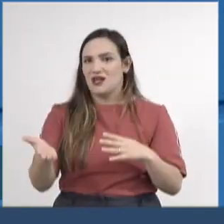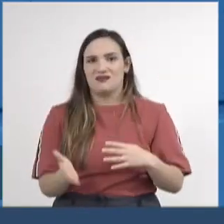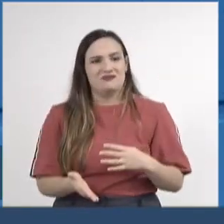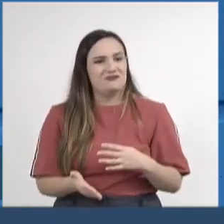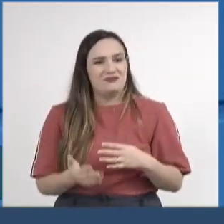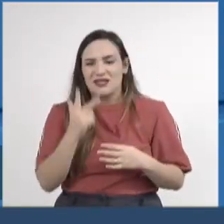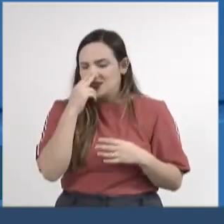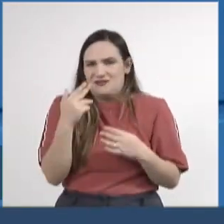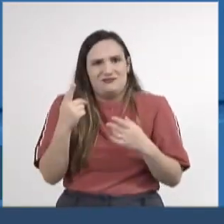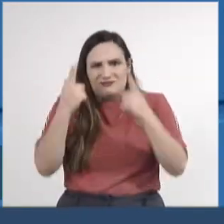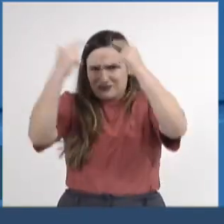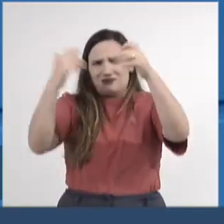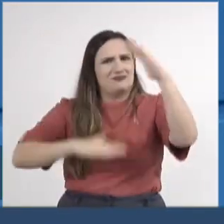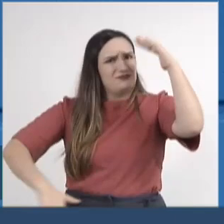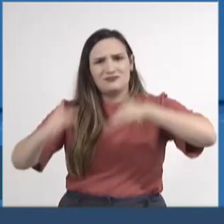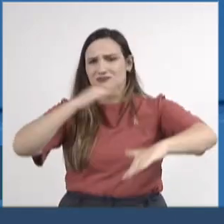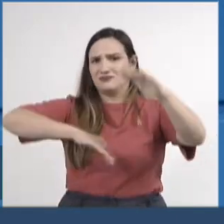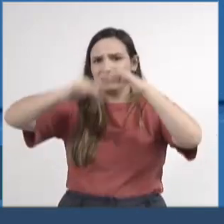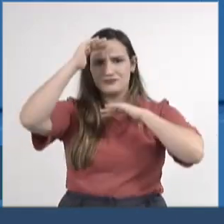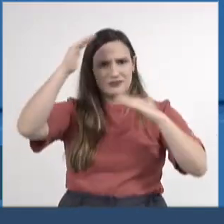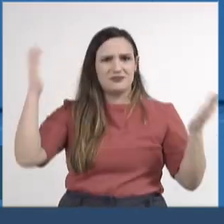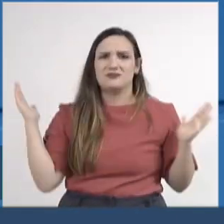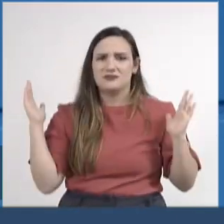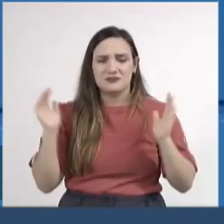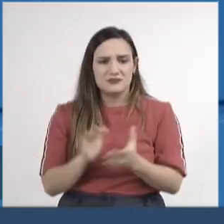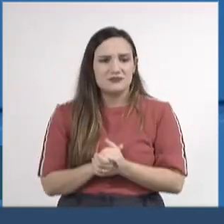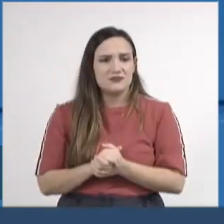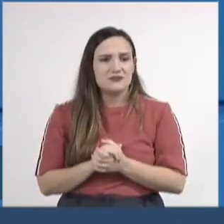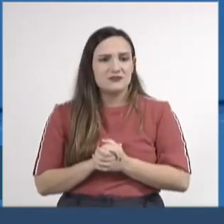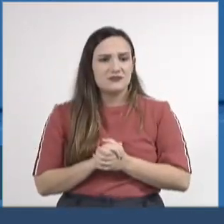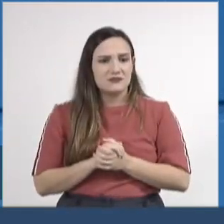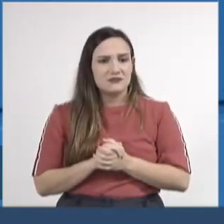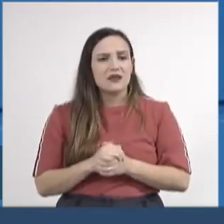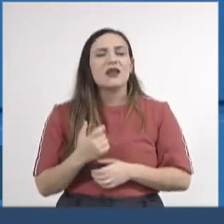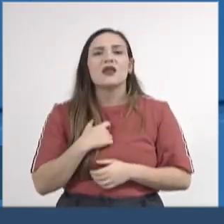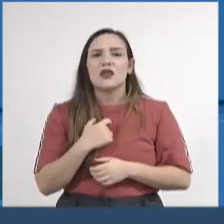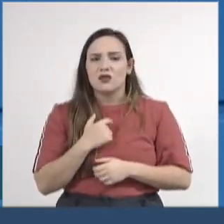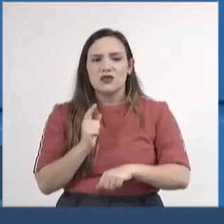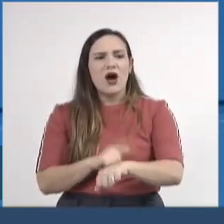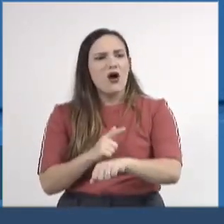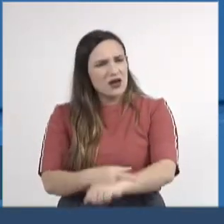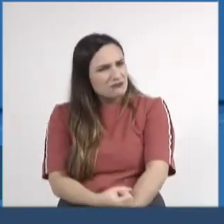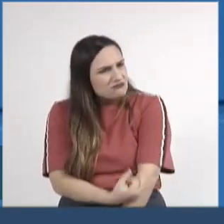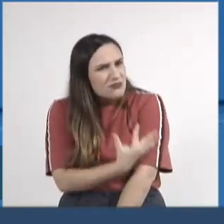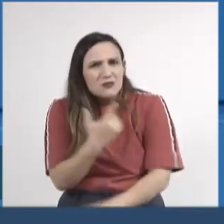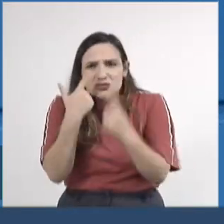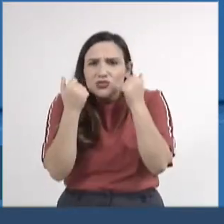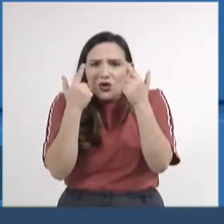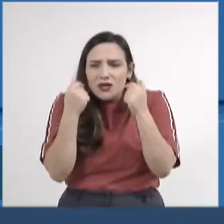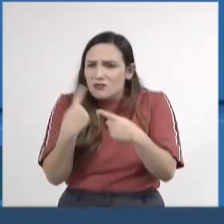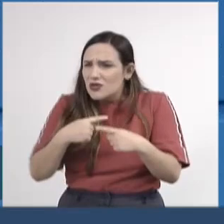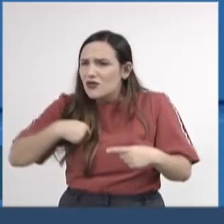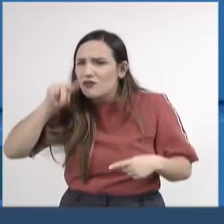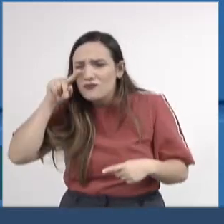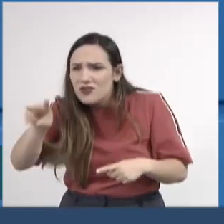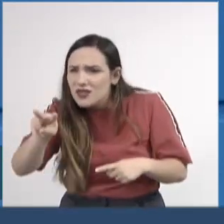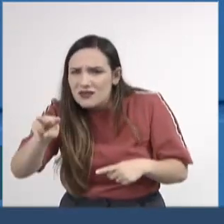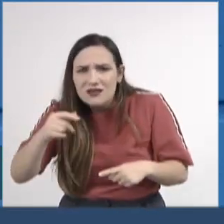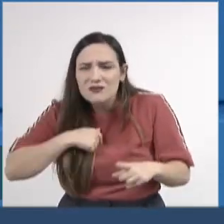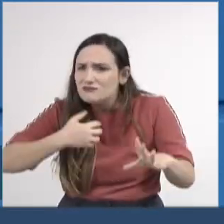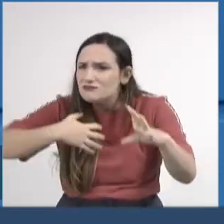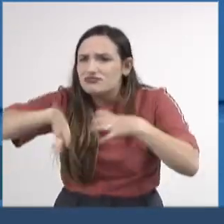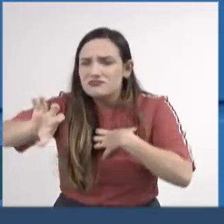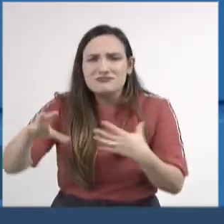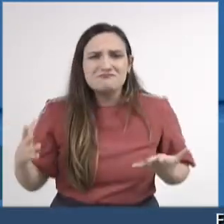humana. E eu te confesso que eu fiquei emocionado, porque eu me coloquei no lugar dele. Eu me coloquei,